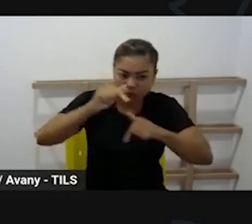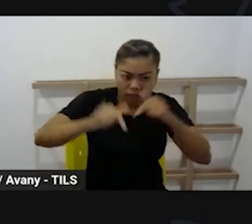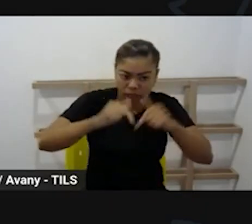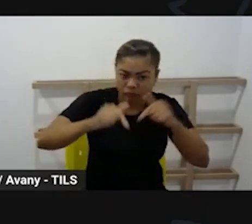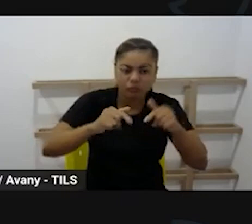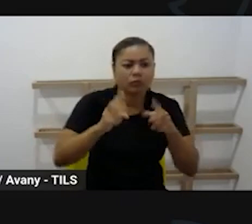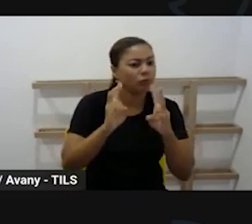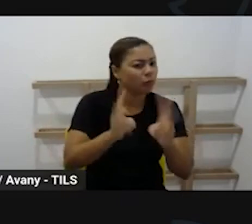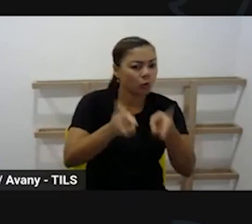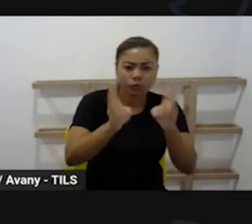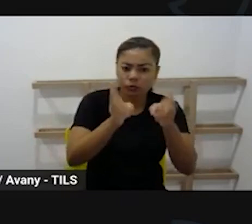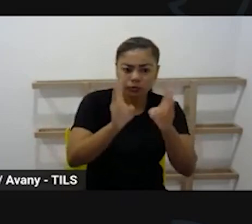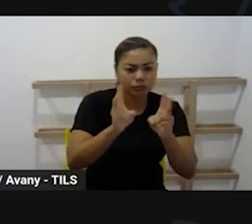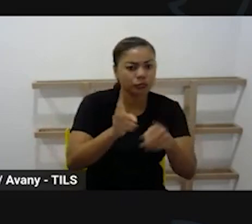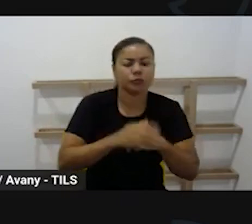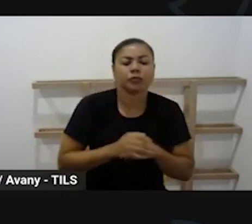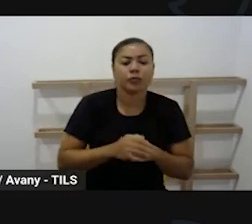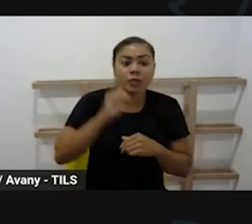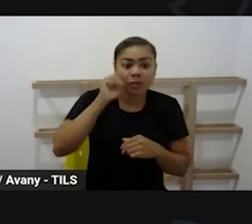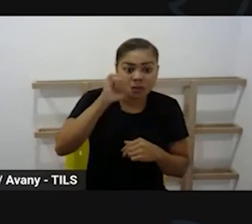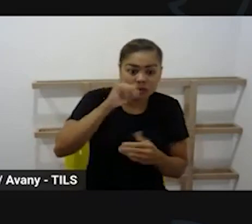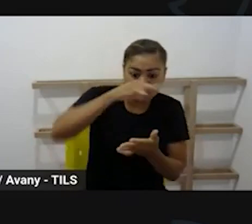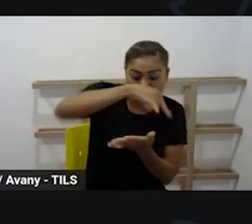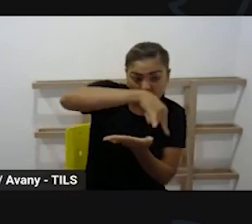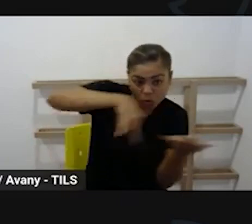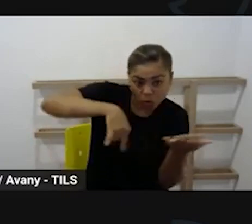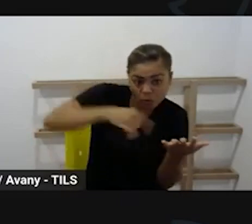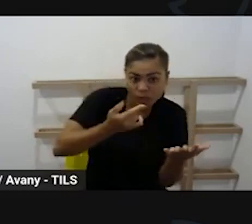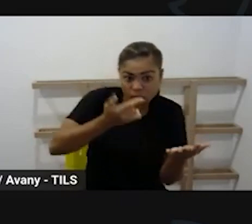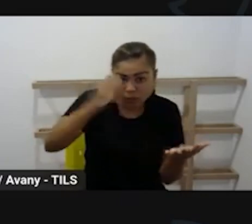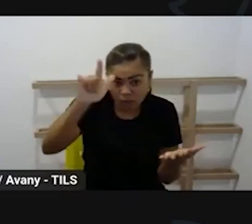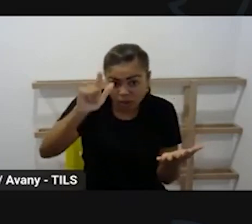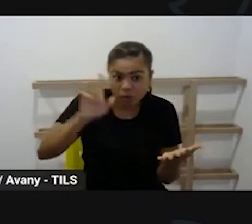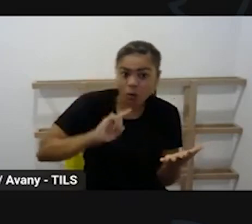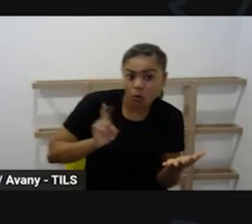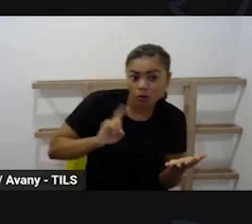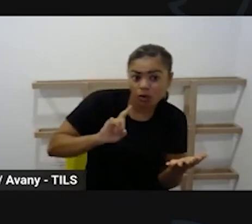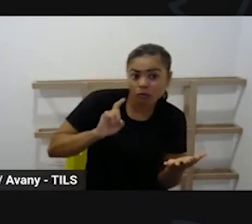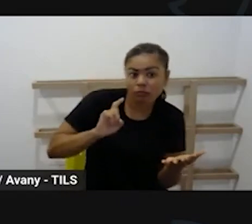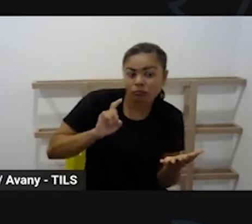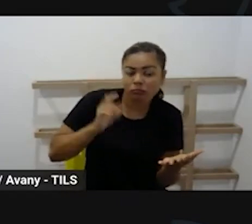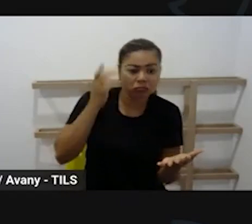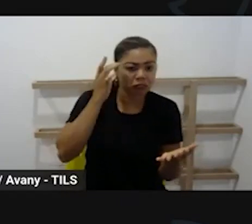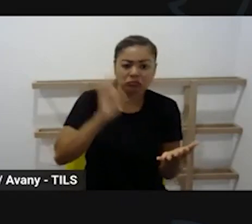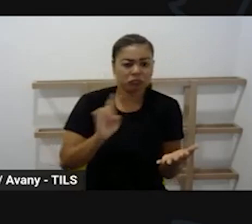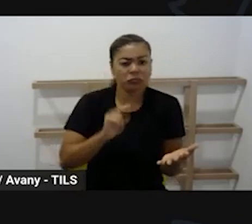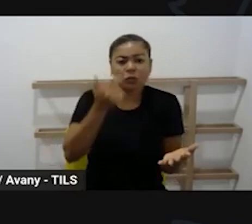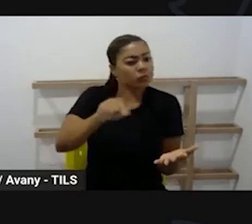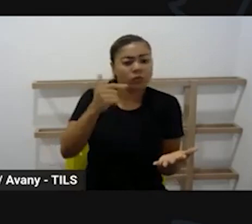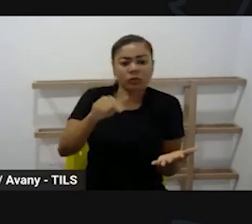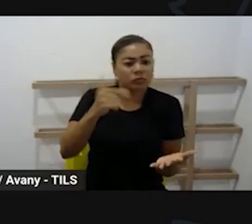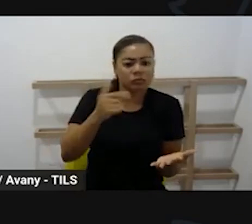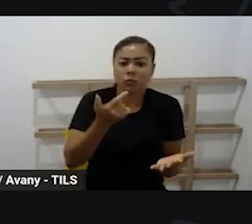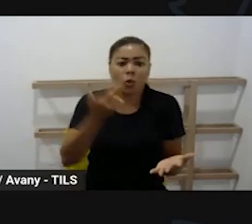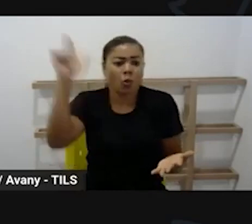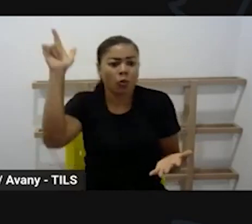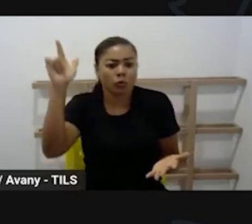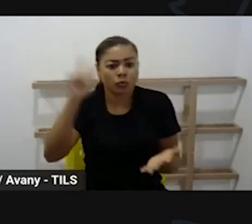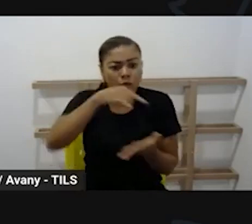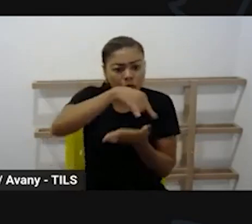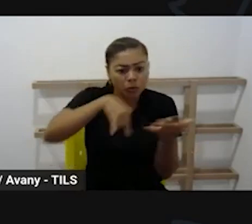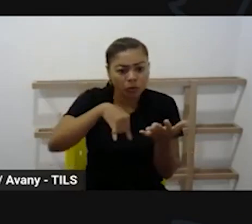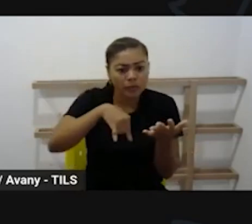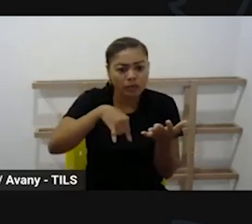se vai ter um documento normativo para isso não vai ter gente não vai ter esse documento normativo o que aconteceu com o ensino